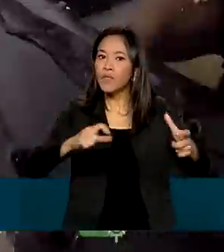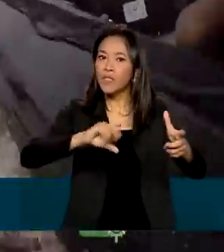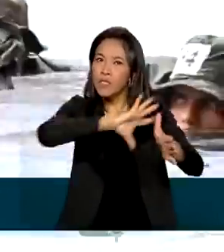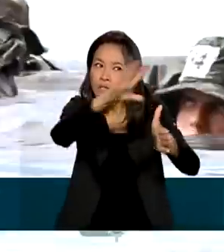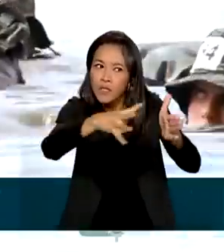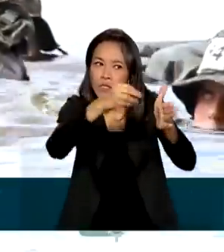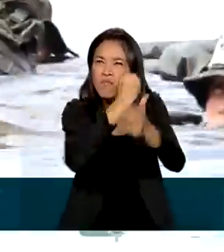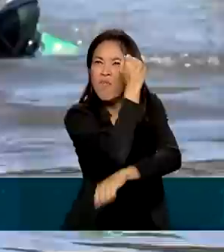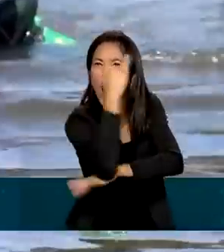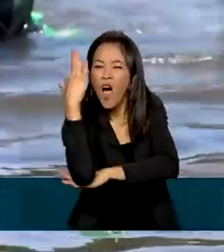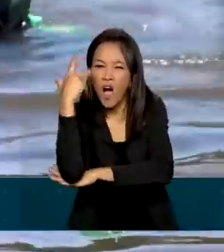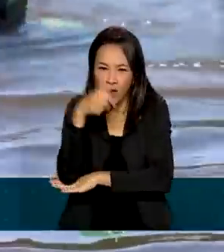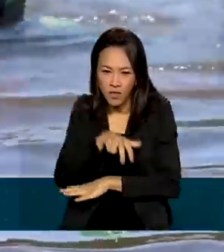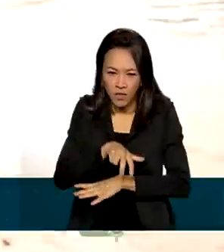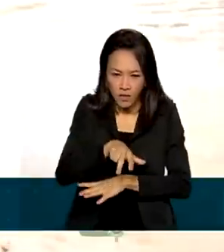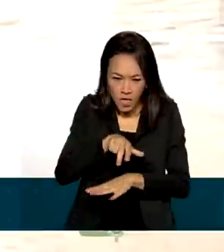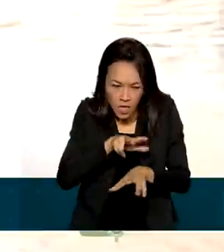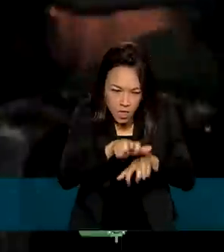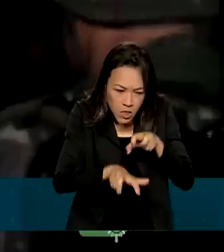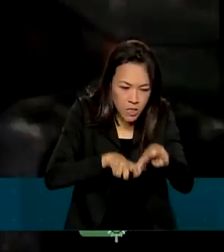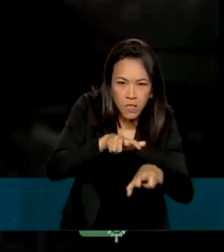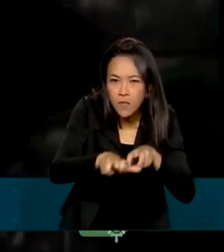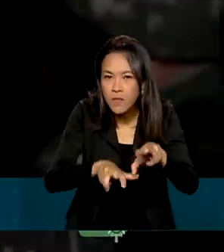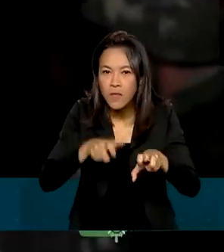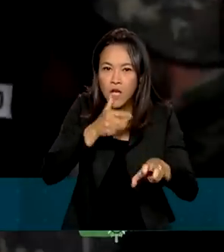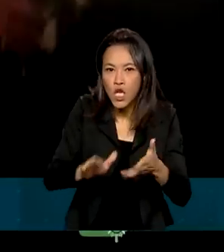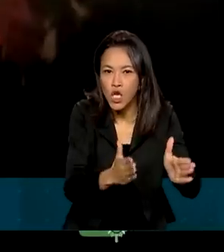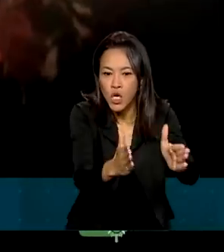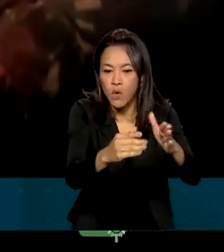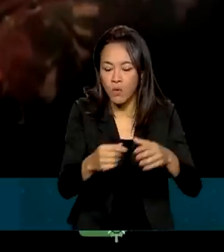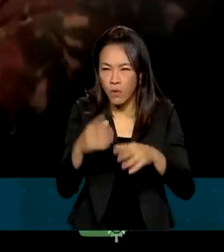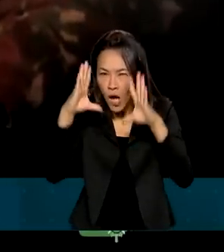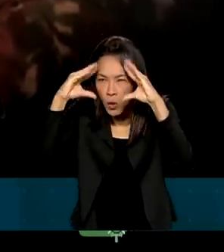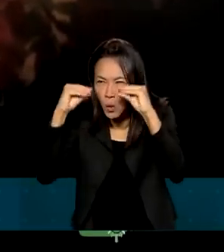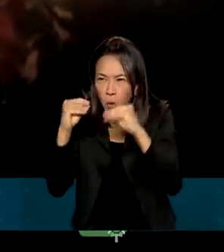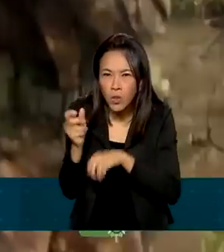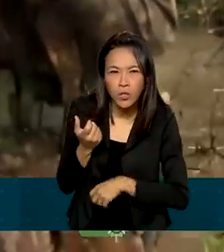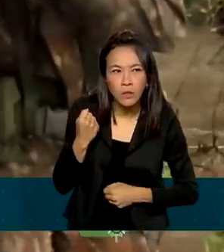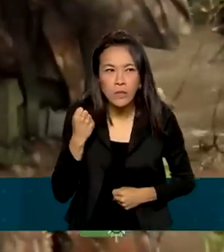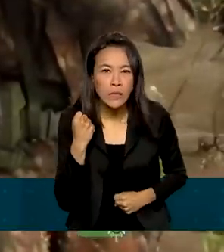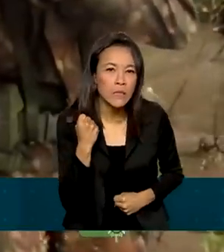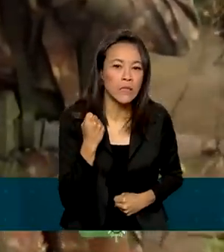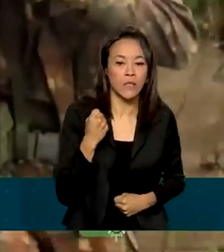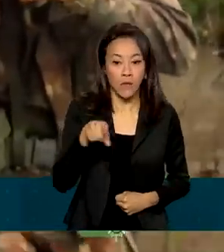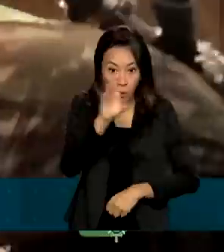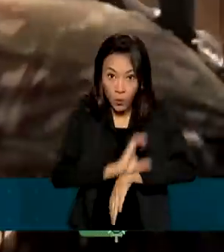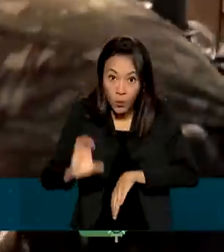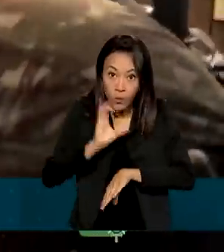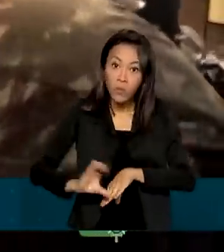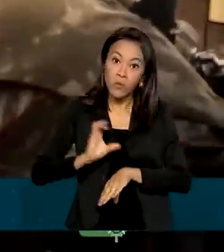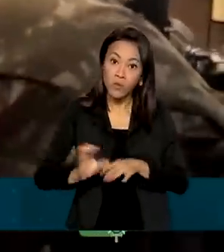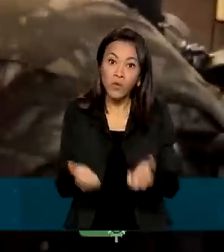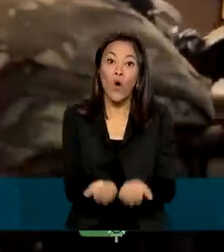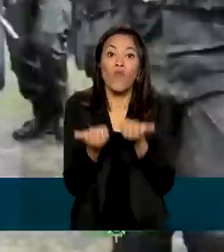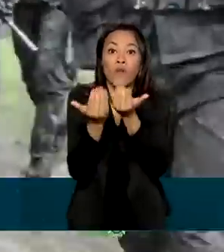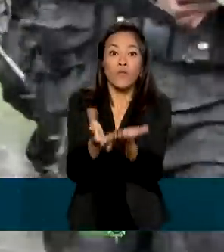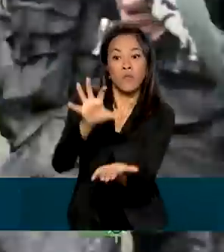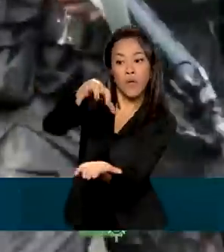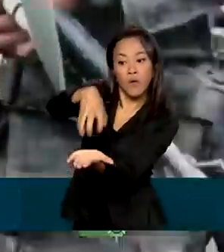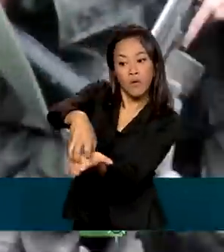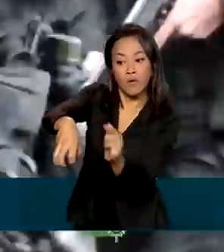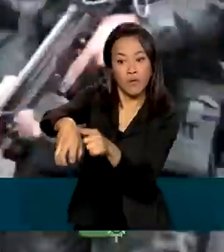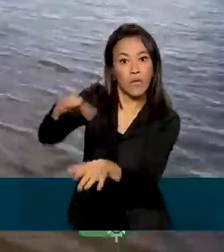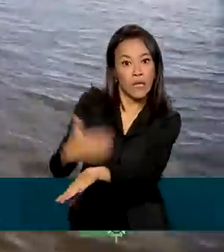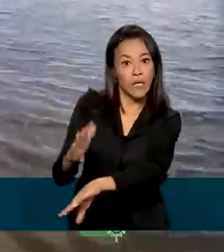atravessar rios, orientação noturna. O curso oferecido pelo Centro de Instrução de Guerra